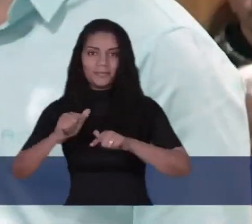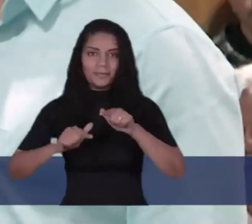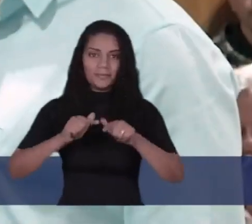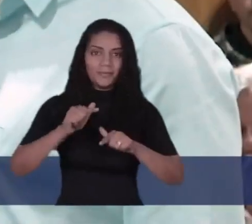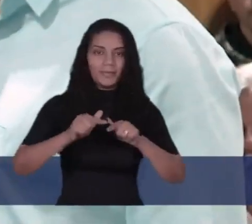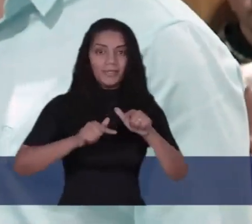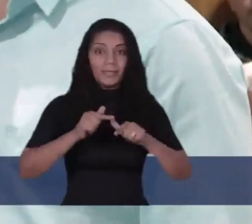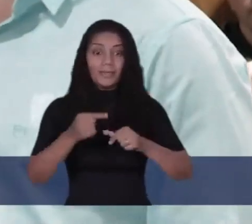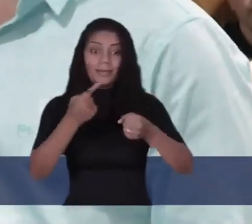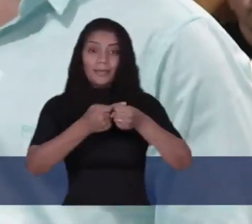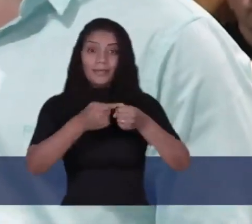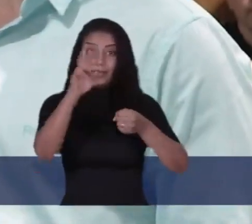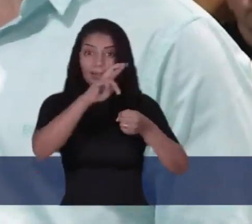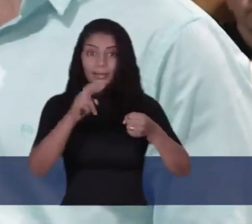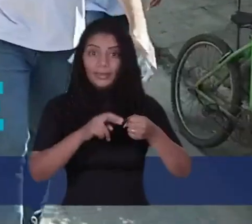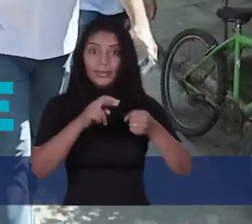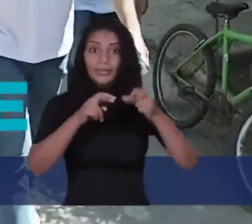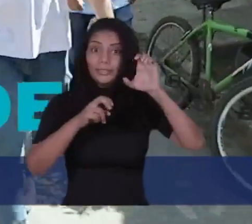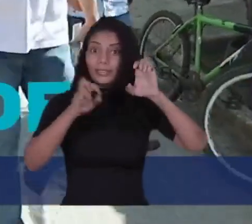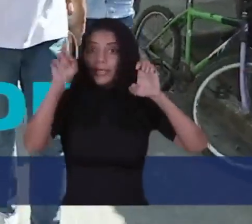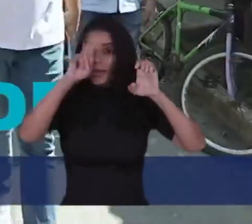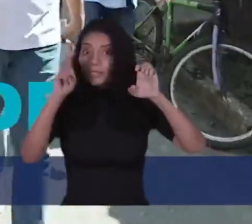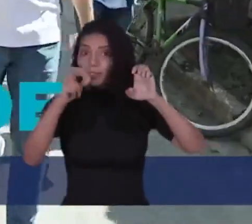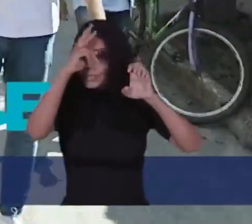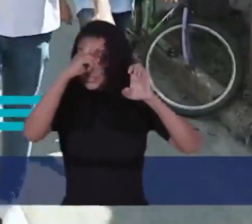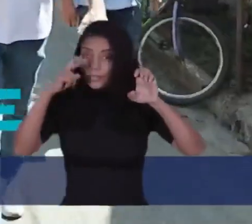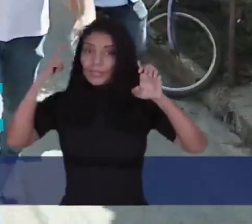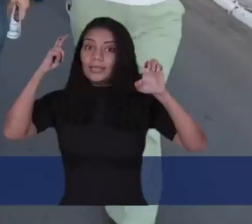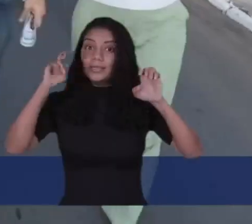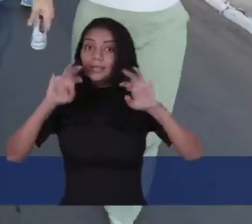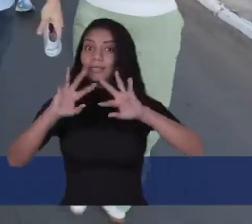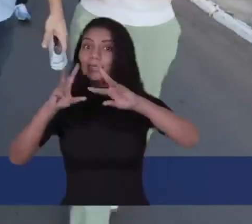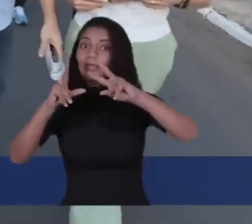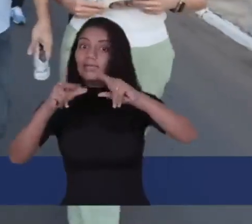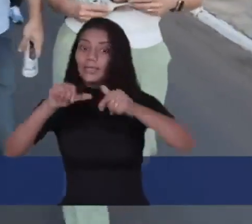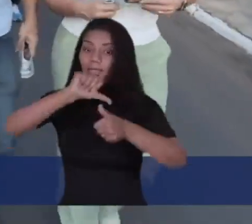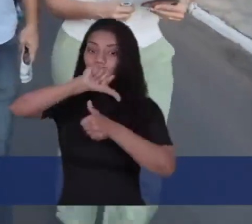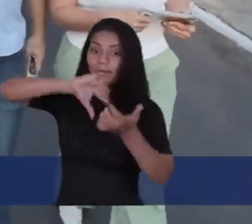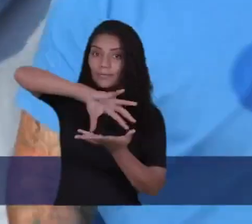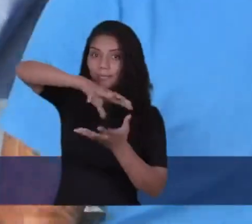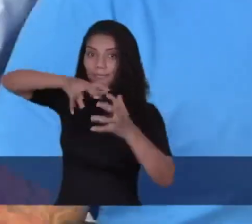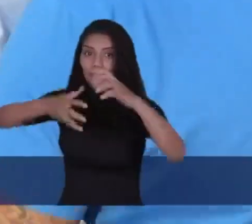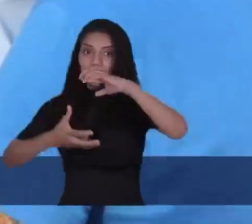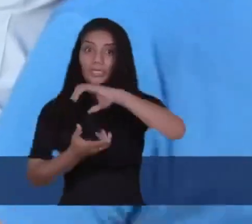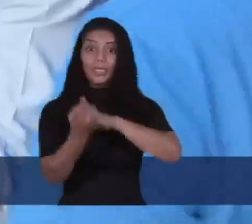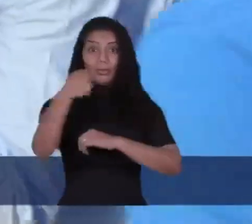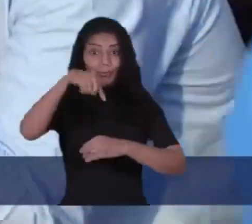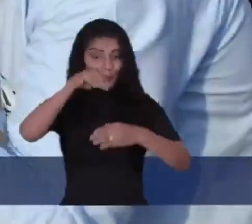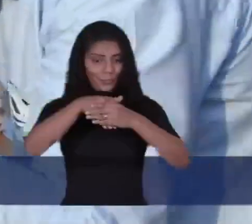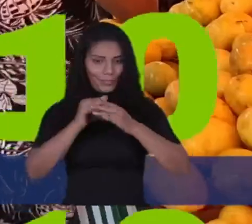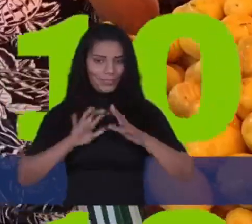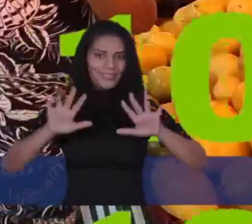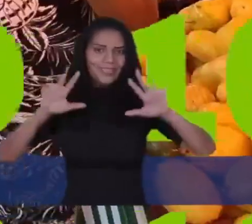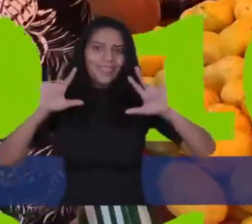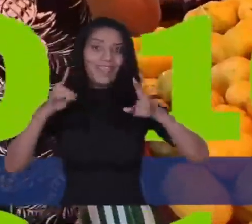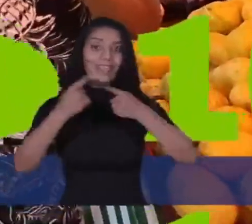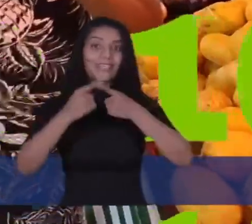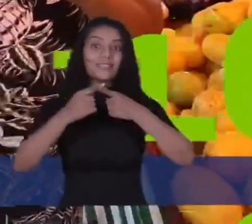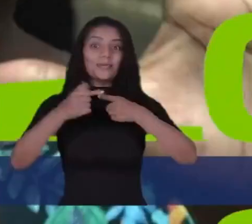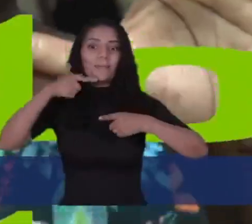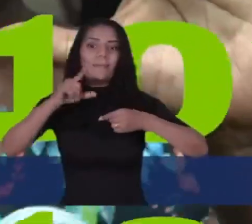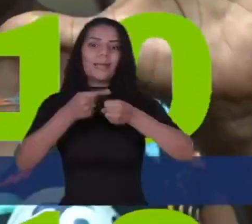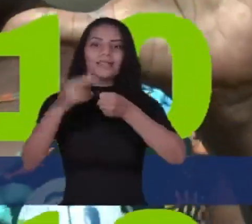nasceu para trabalhar. Rede Resende, Rede Renan, Rede Renovar. Eu